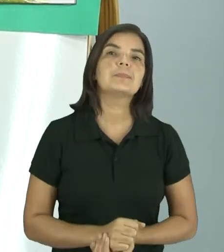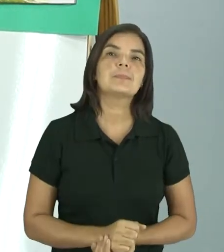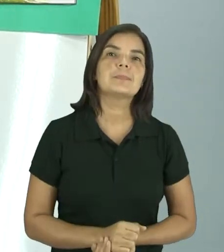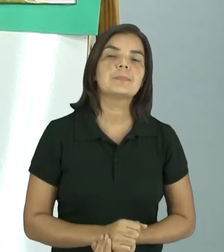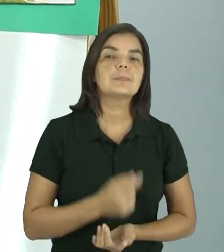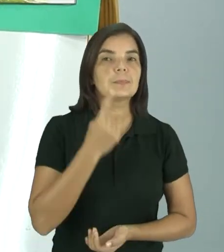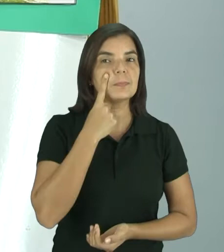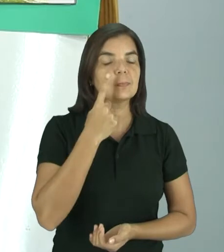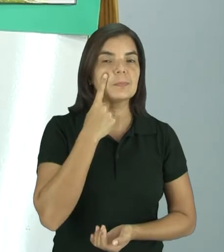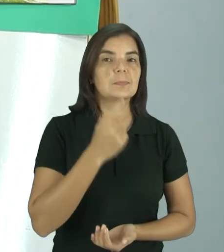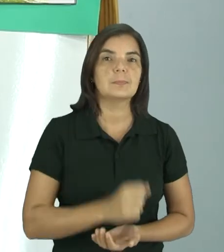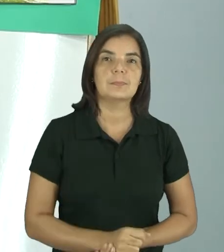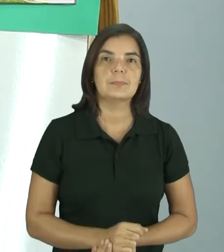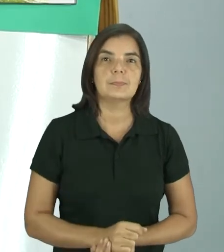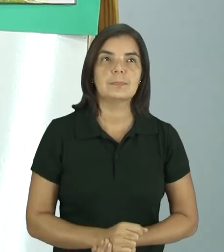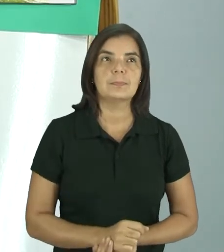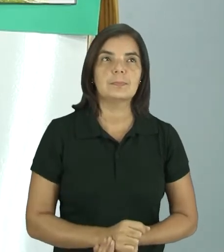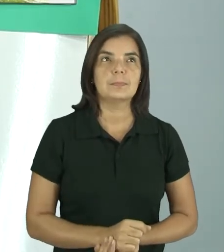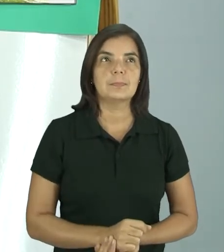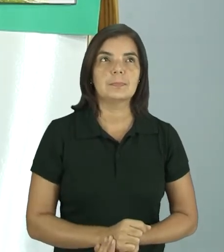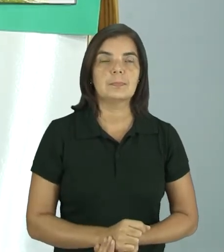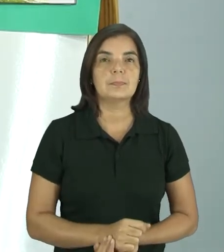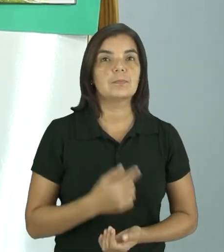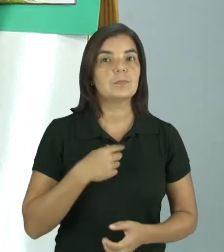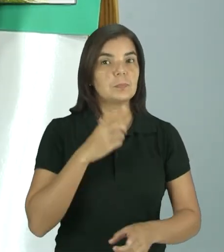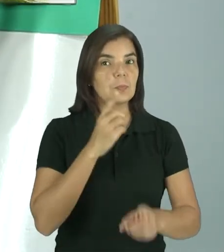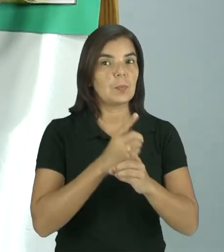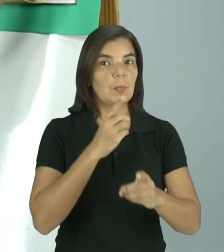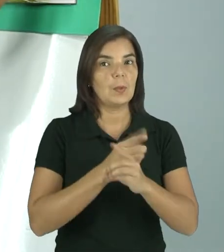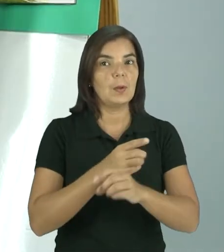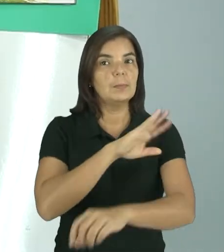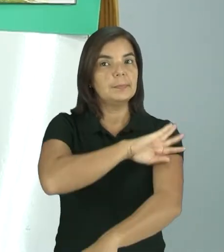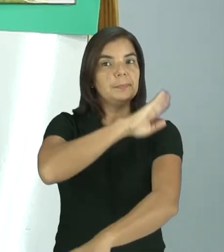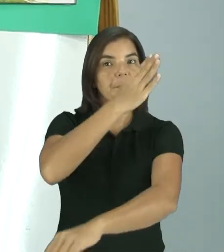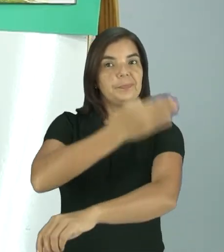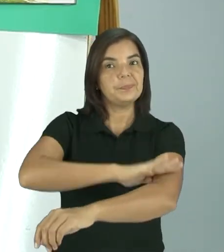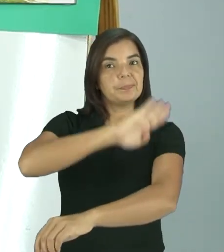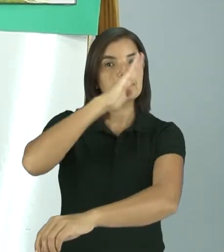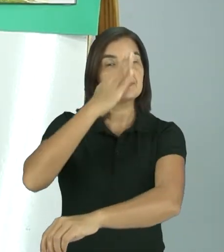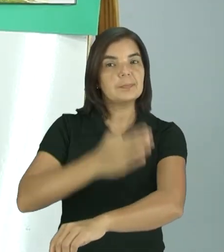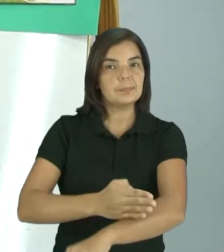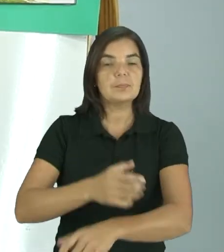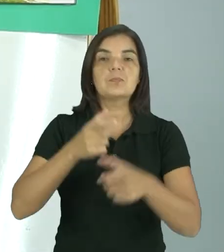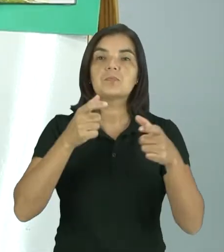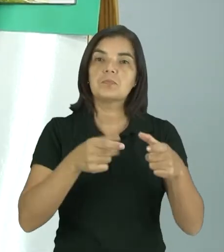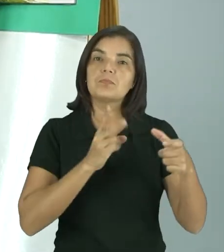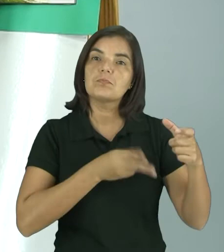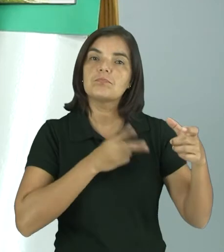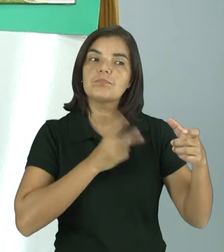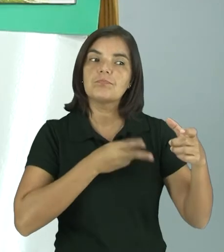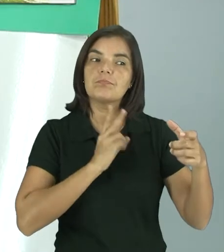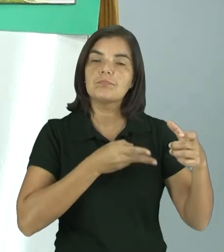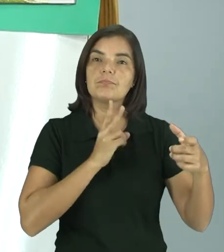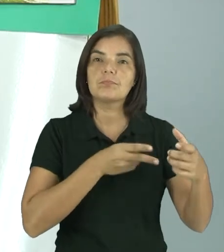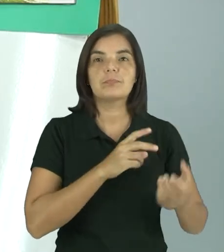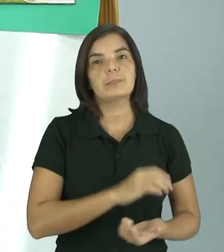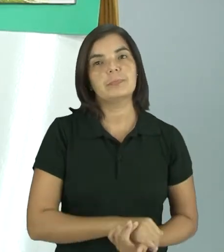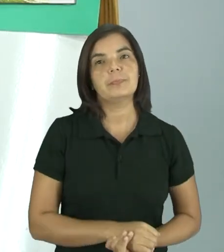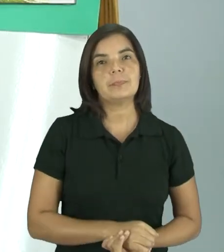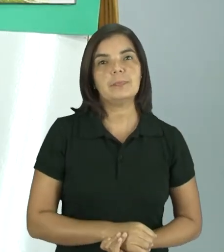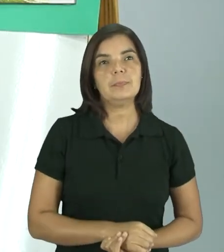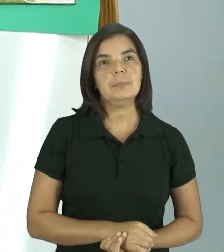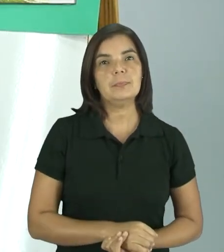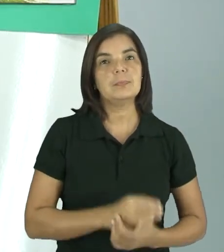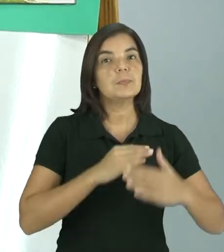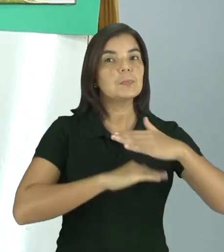Olhem só. Aqui, ó. Eu identifico por esse local que ele permanece o mesmo, olha. E